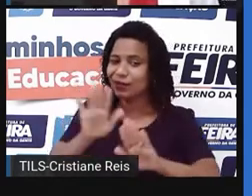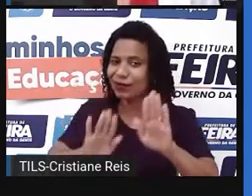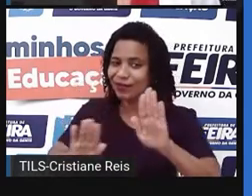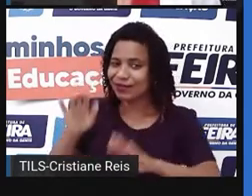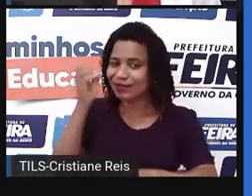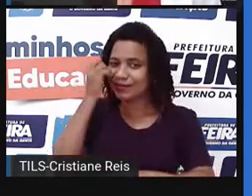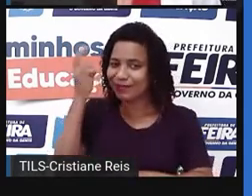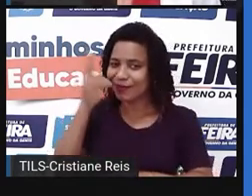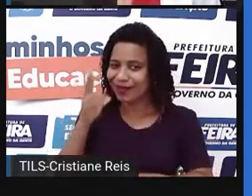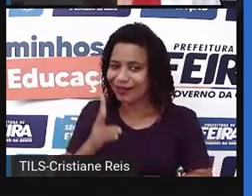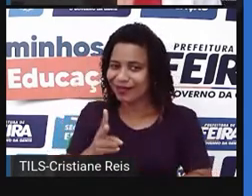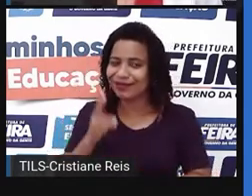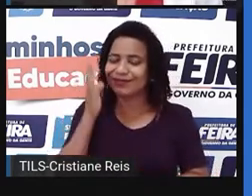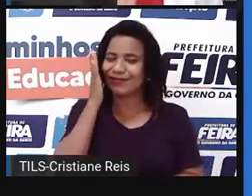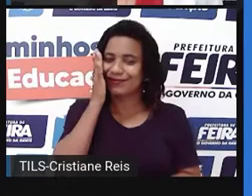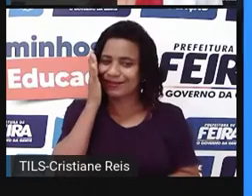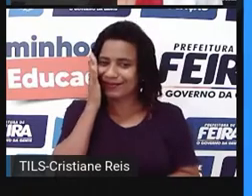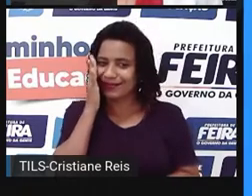deixar ser enganado.